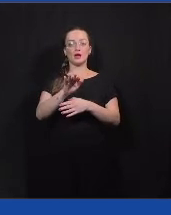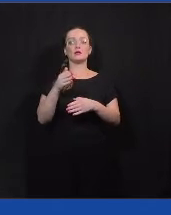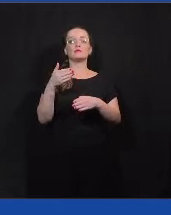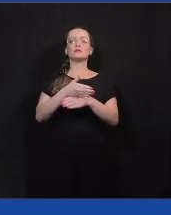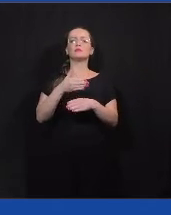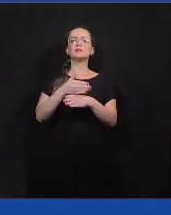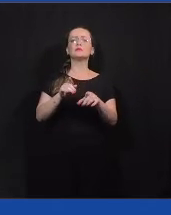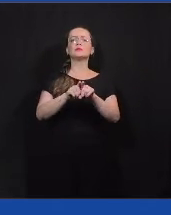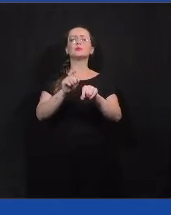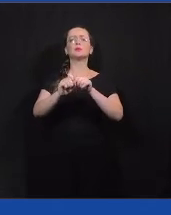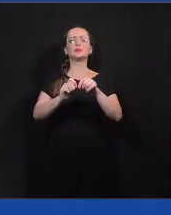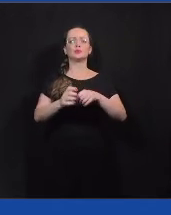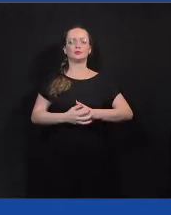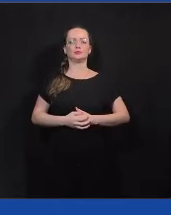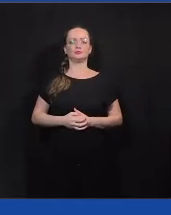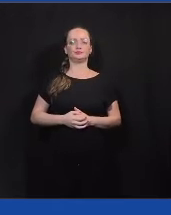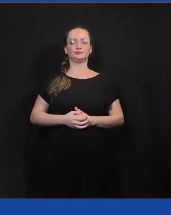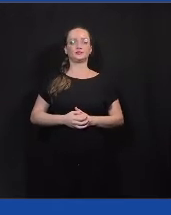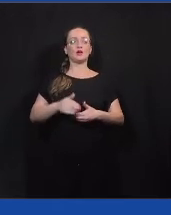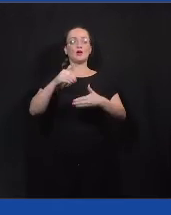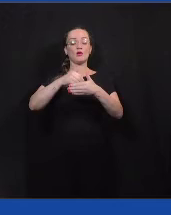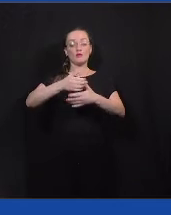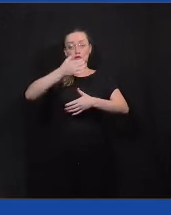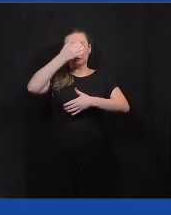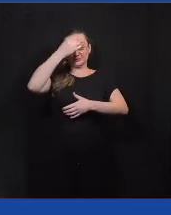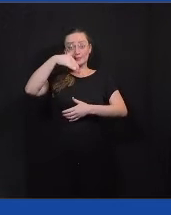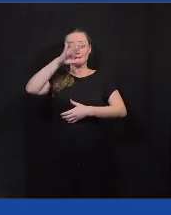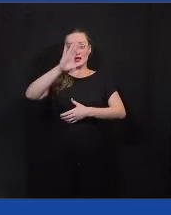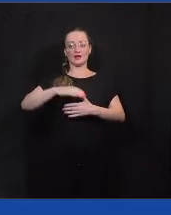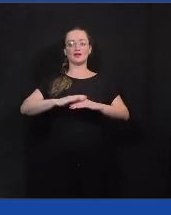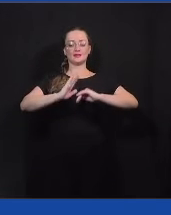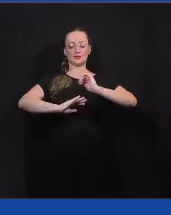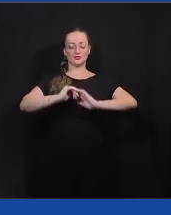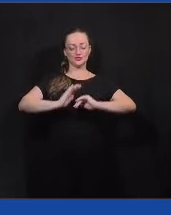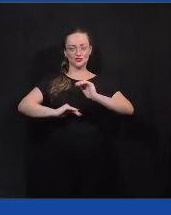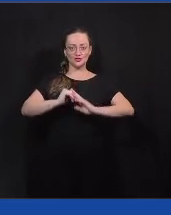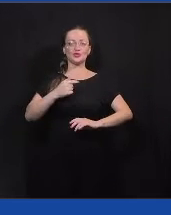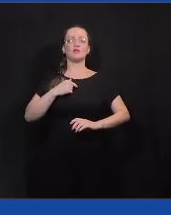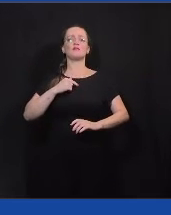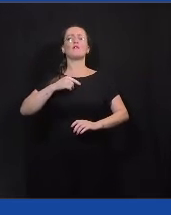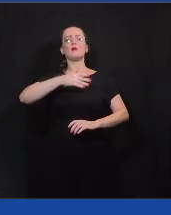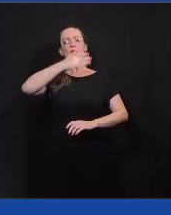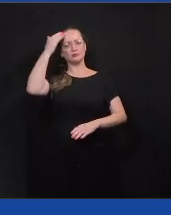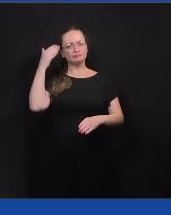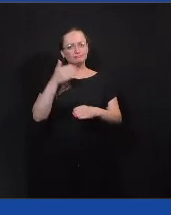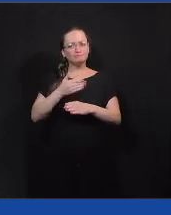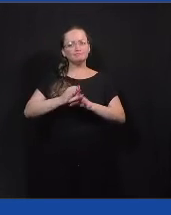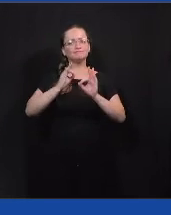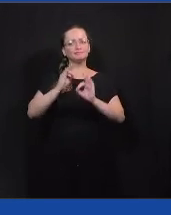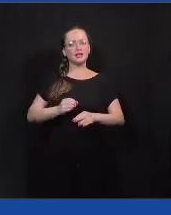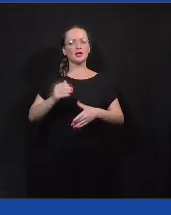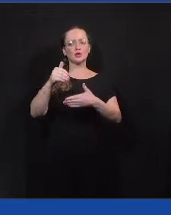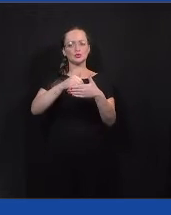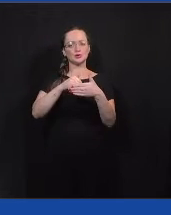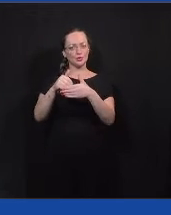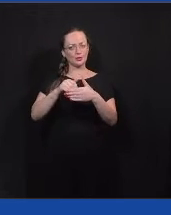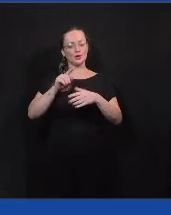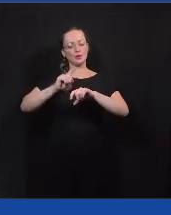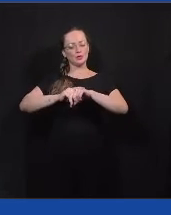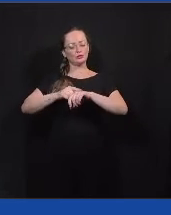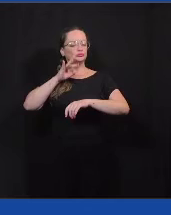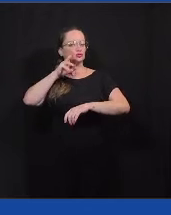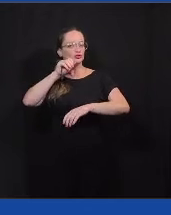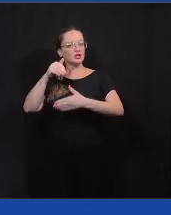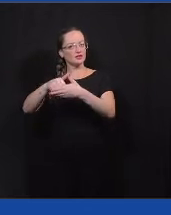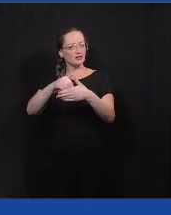mas também de um voto mais consciente, mais ativo, que essa participação vá além das urnas, além da eleição, que ela se